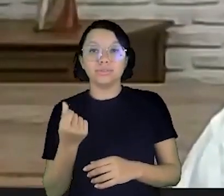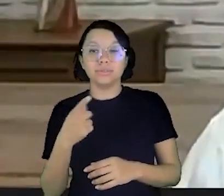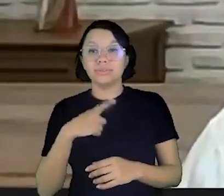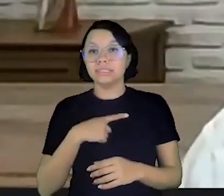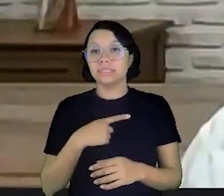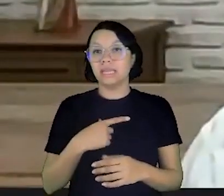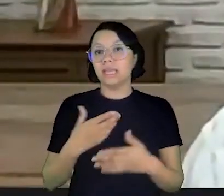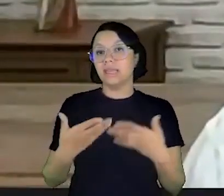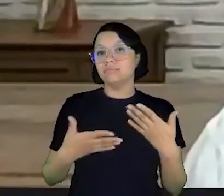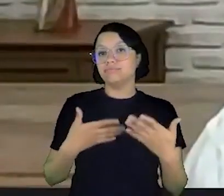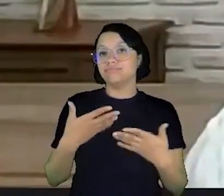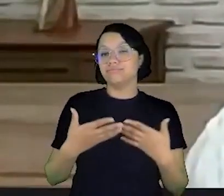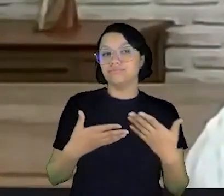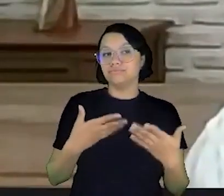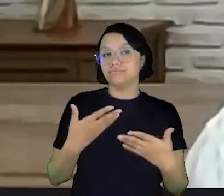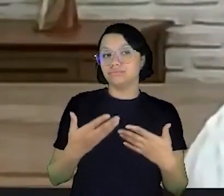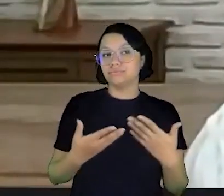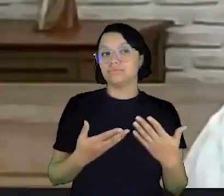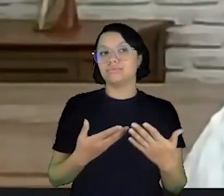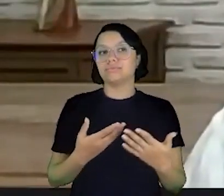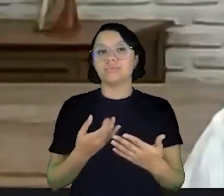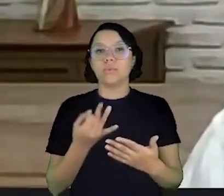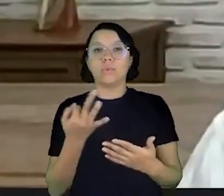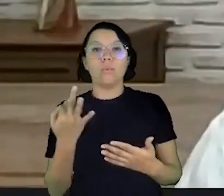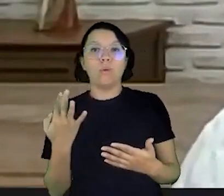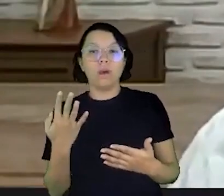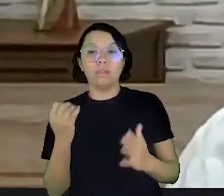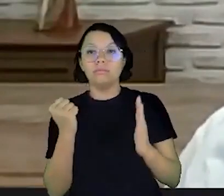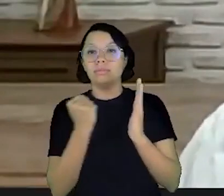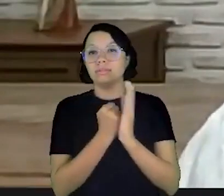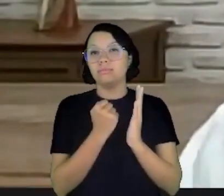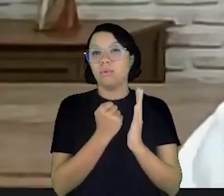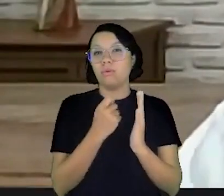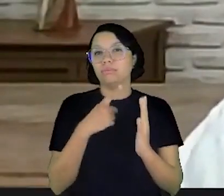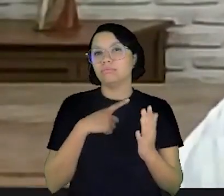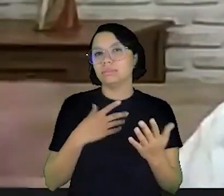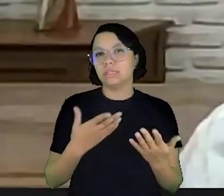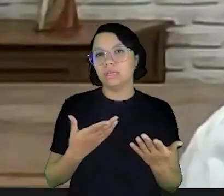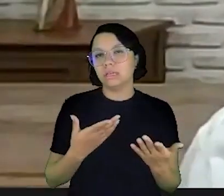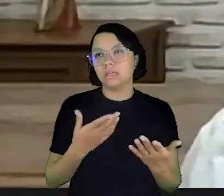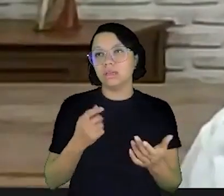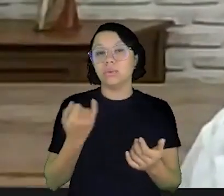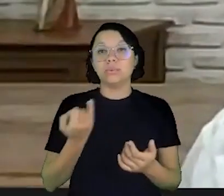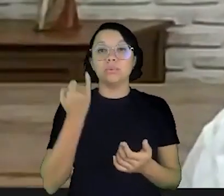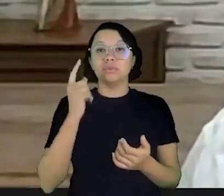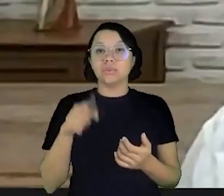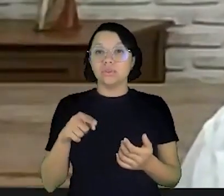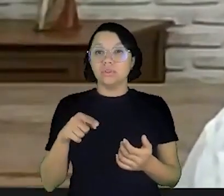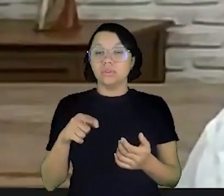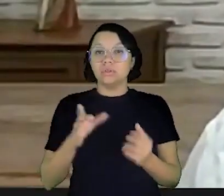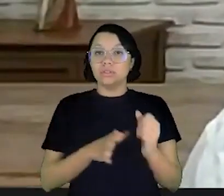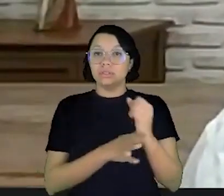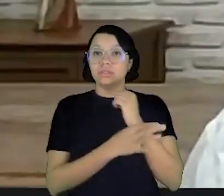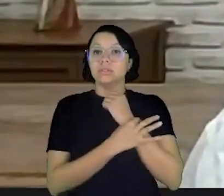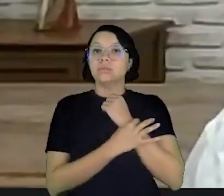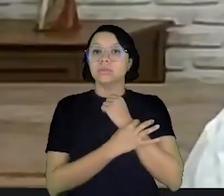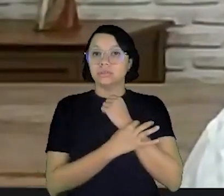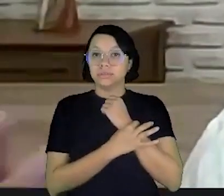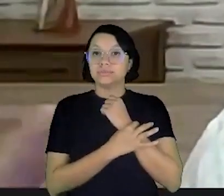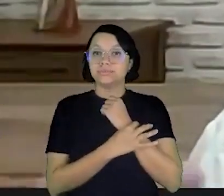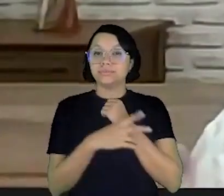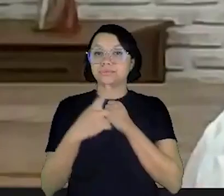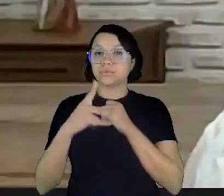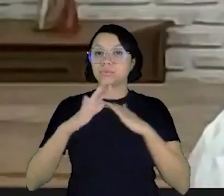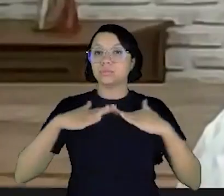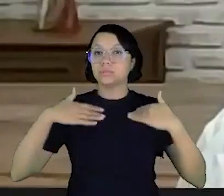é quanto dinheiro você tem ou quanto patrimônio você tem o que importa é